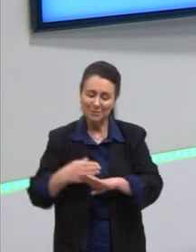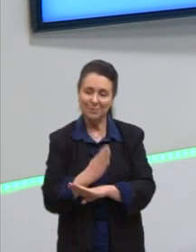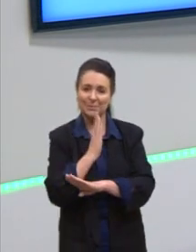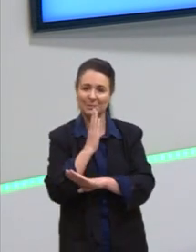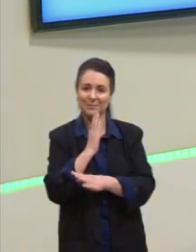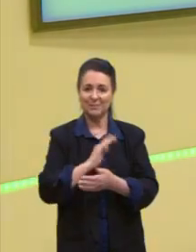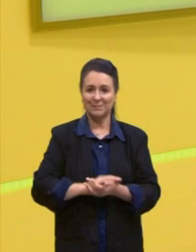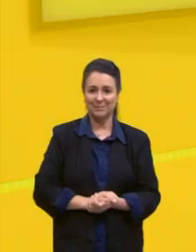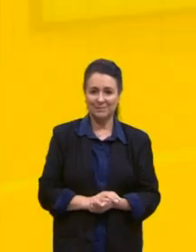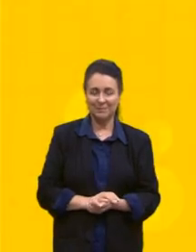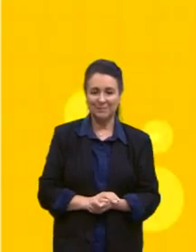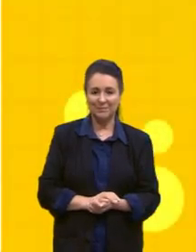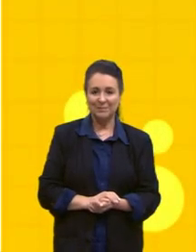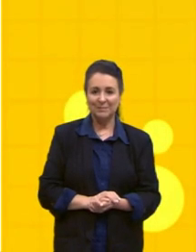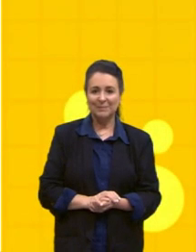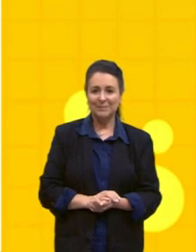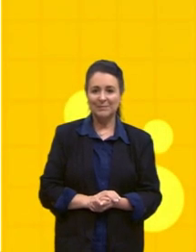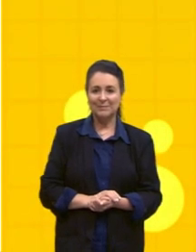passar!